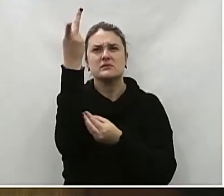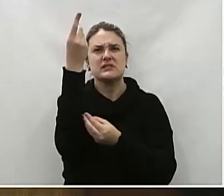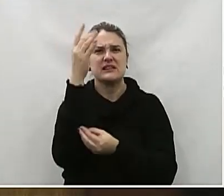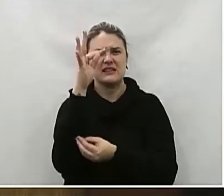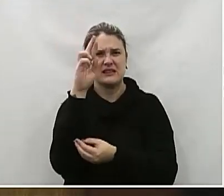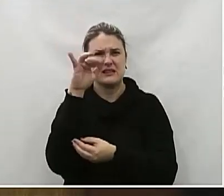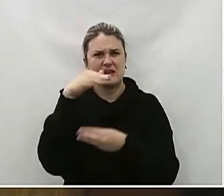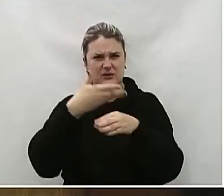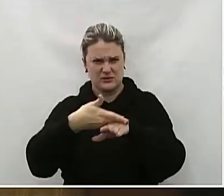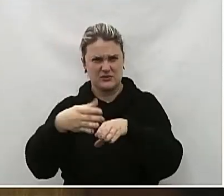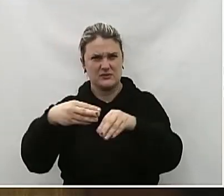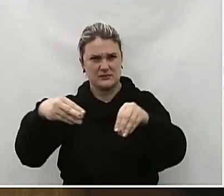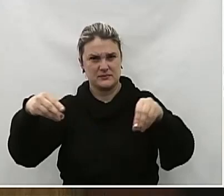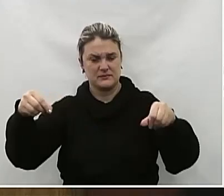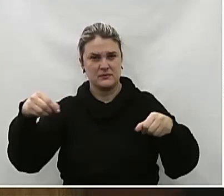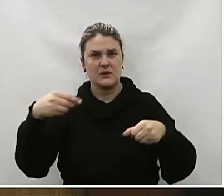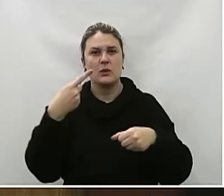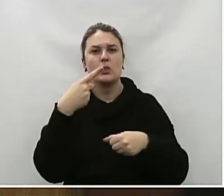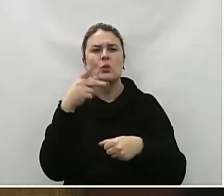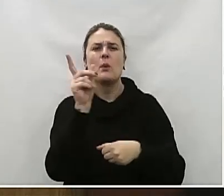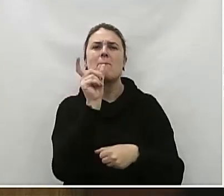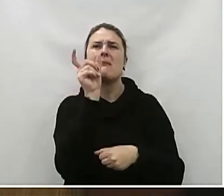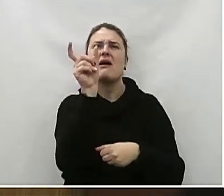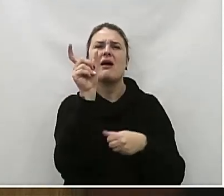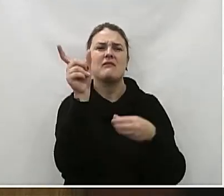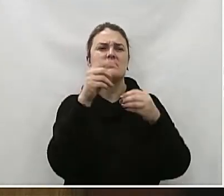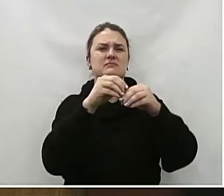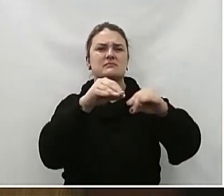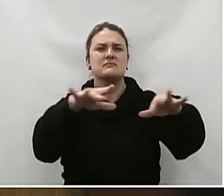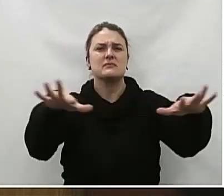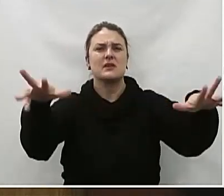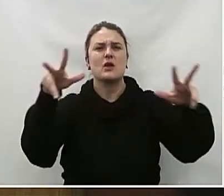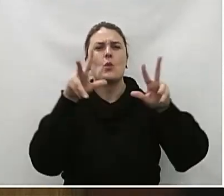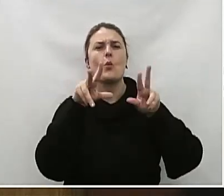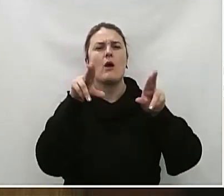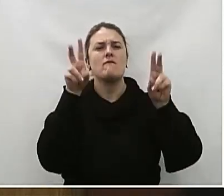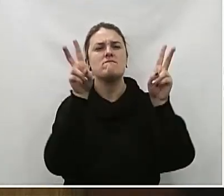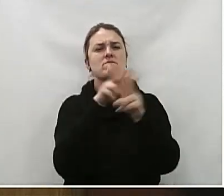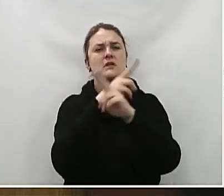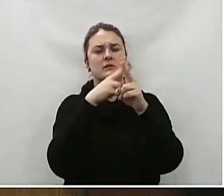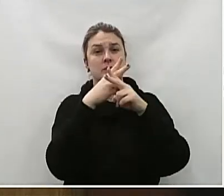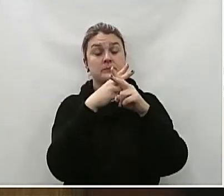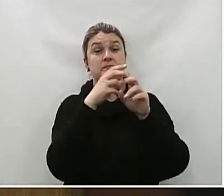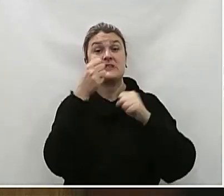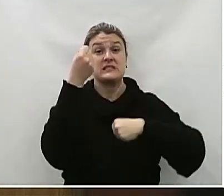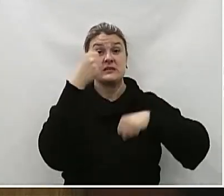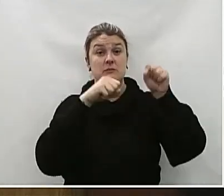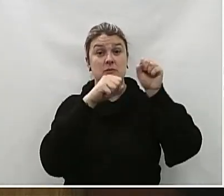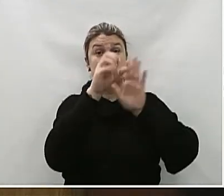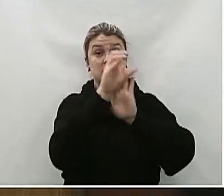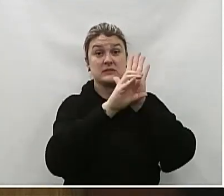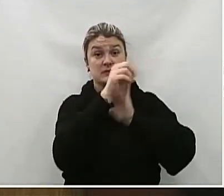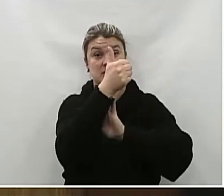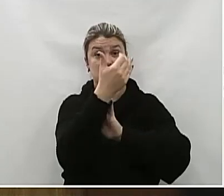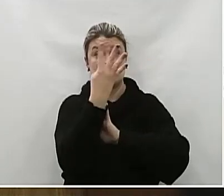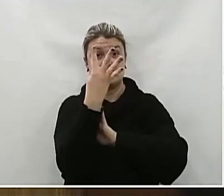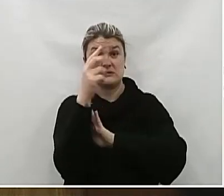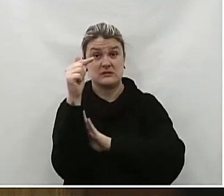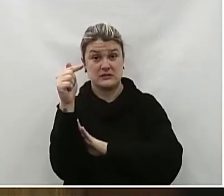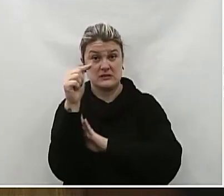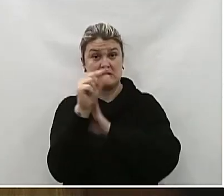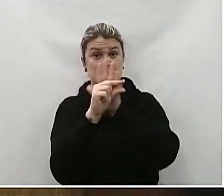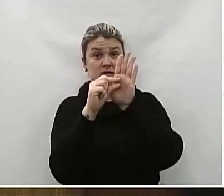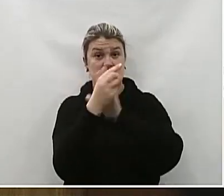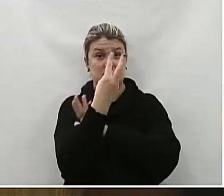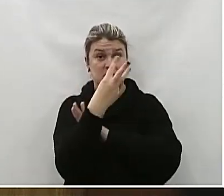palavra sobre a terra E aí ela corre velozmente Salmos, capítulo 147, versículos 3 e 4